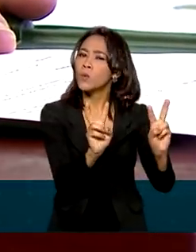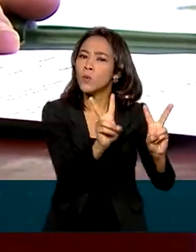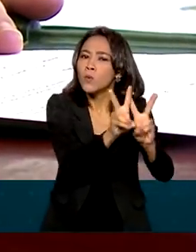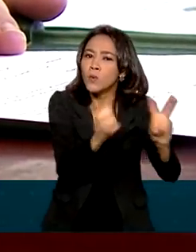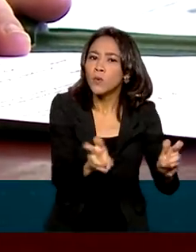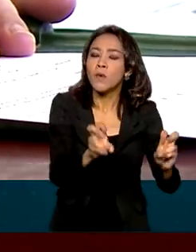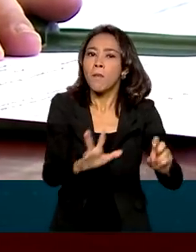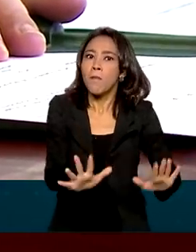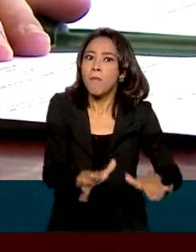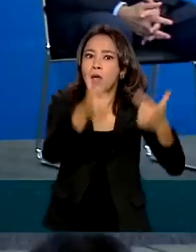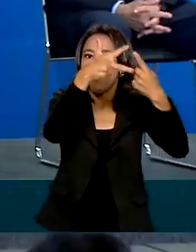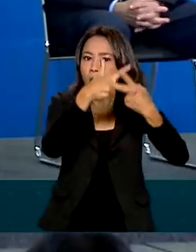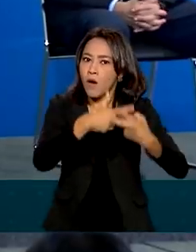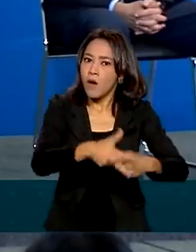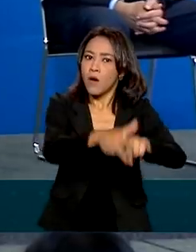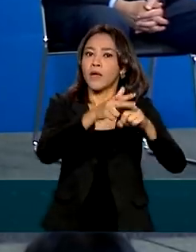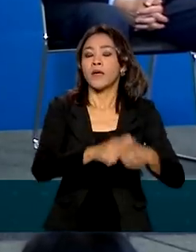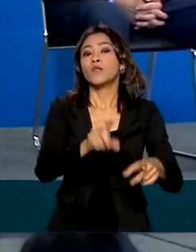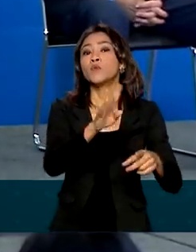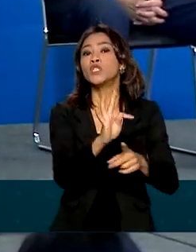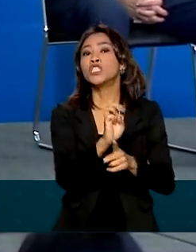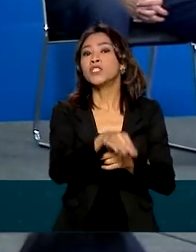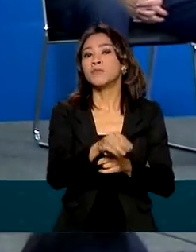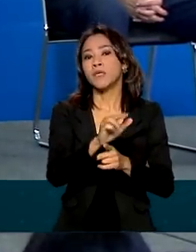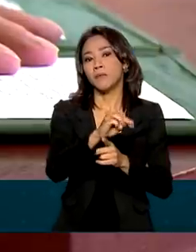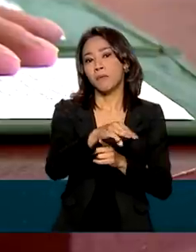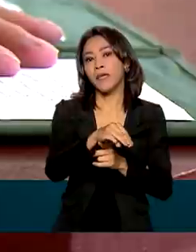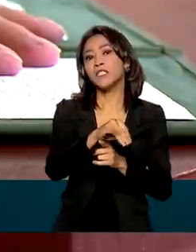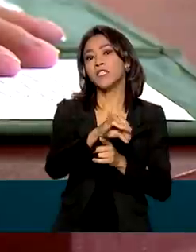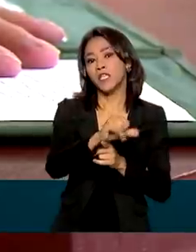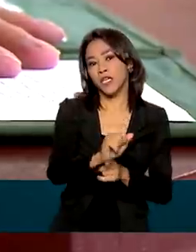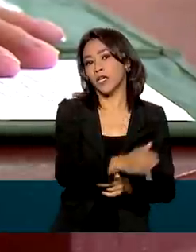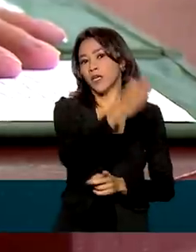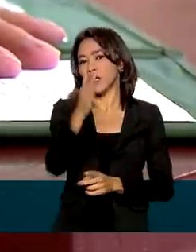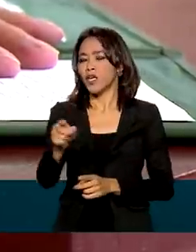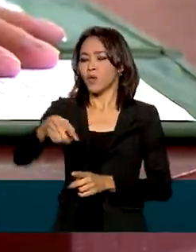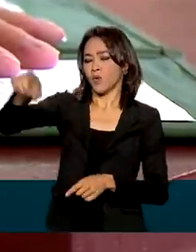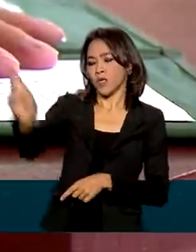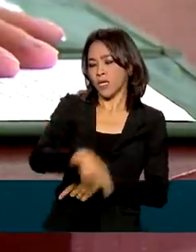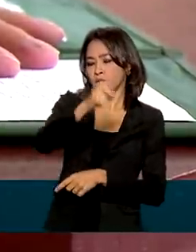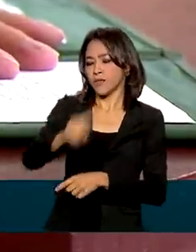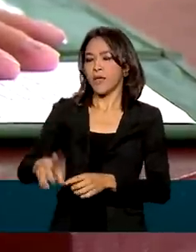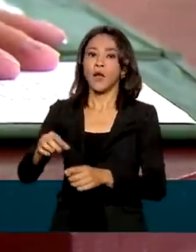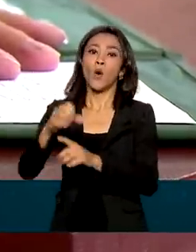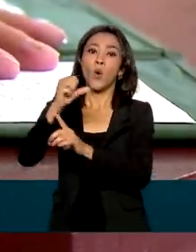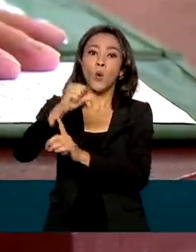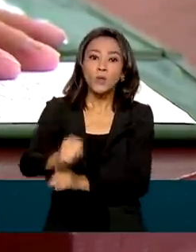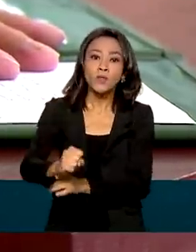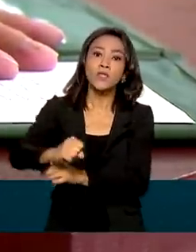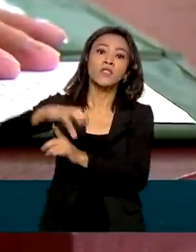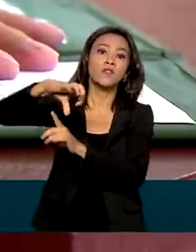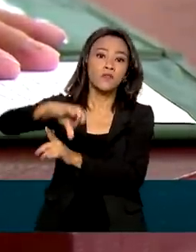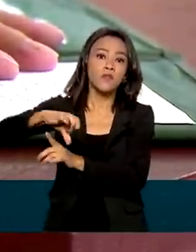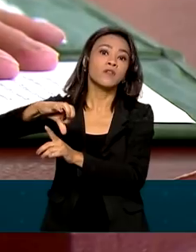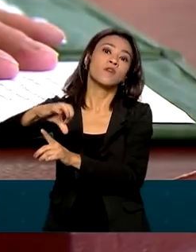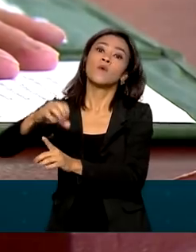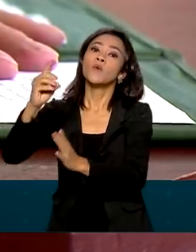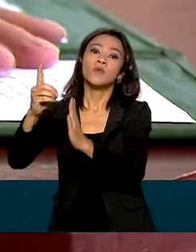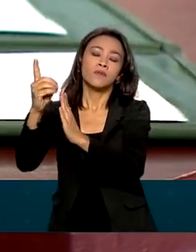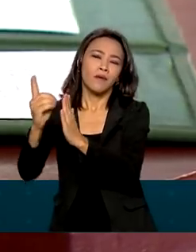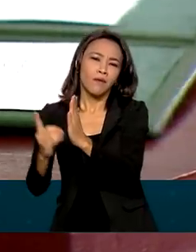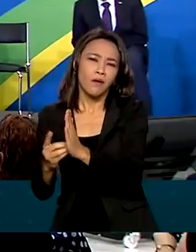os critérios do time Mania e outro que revoga 892 atos normativos